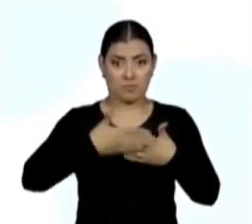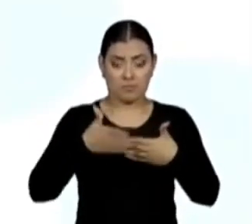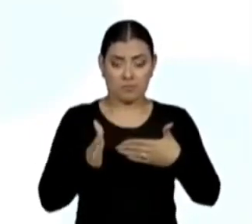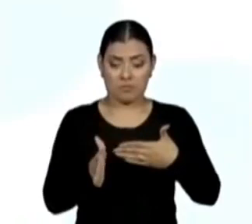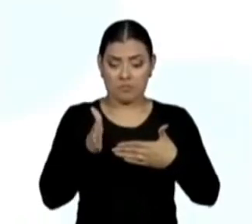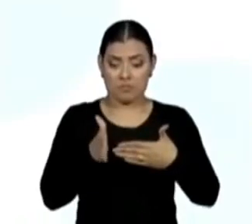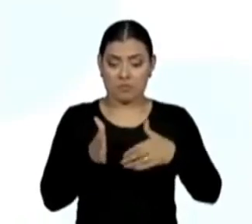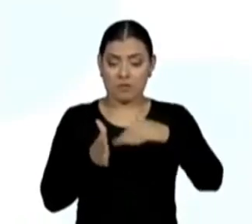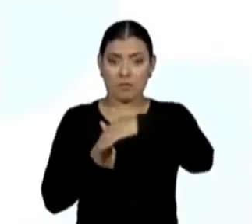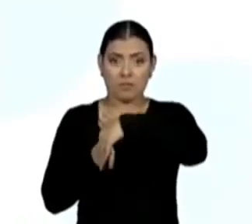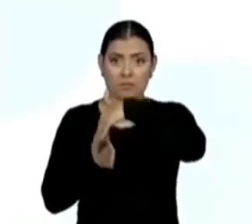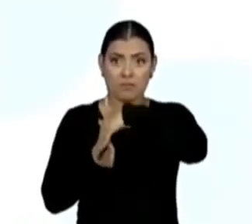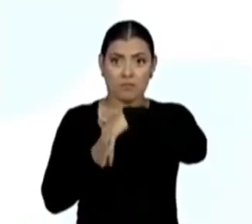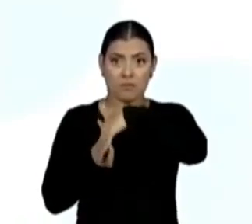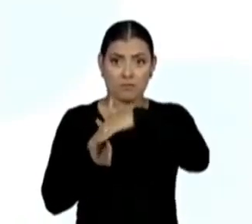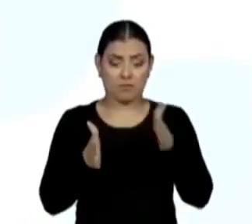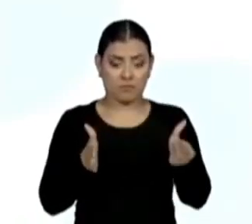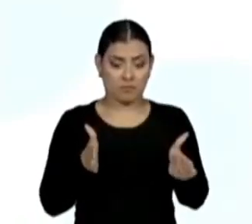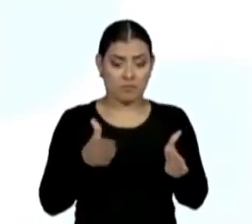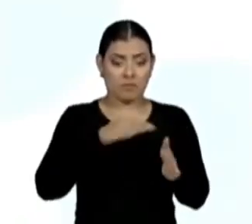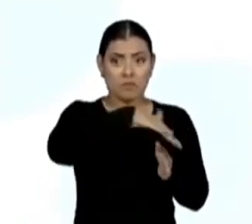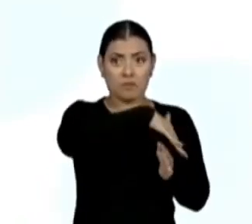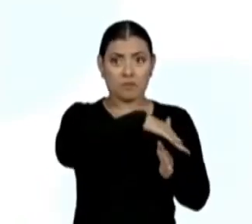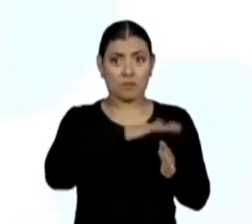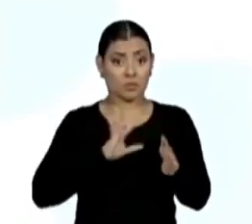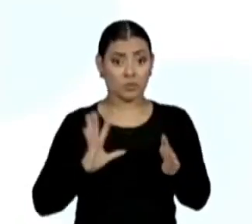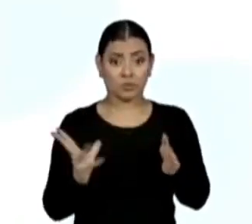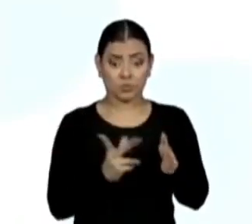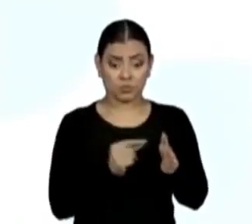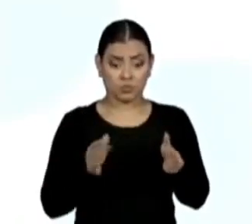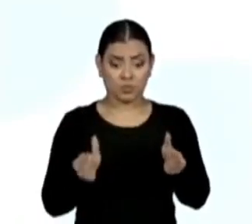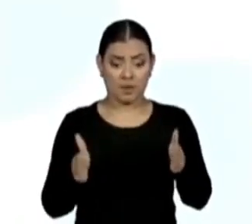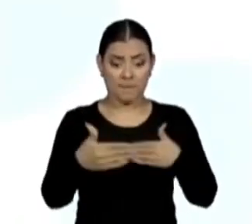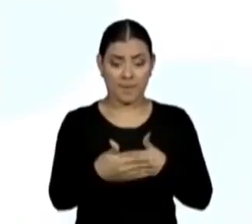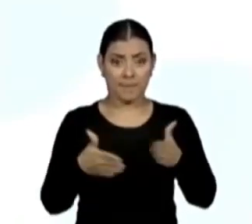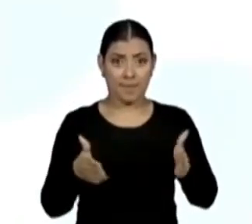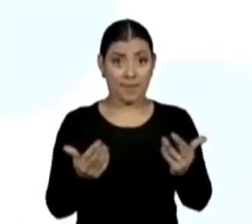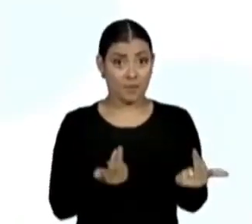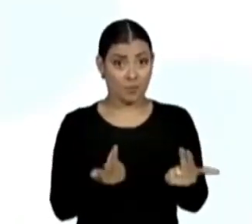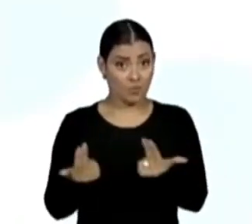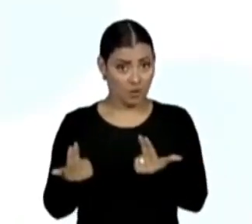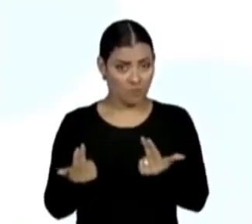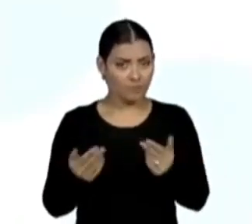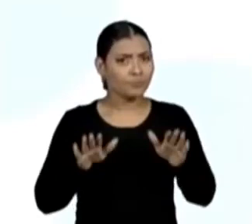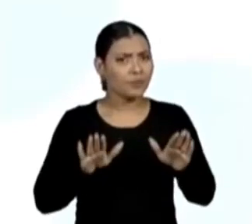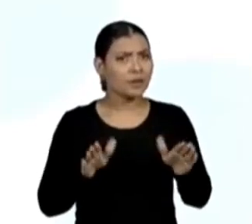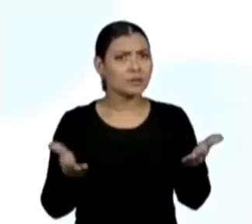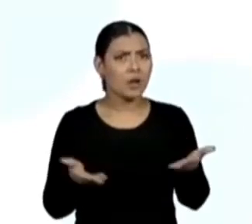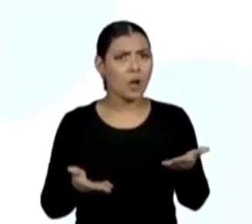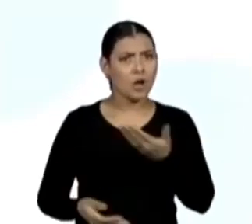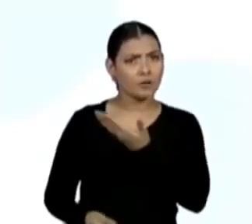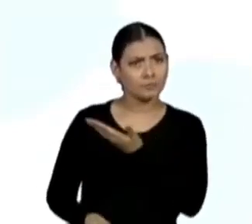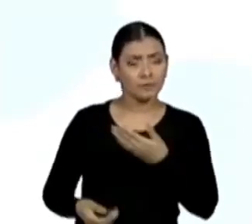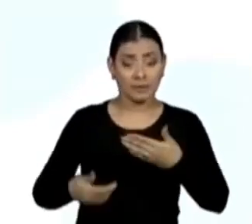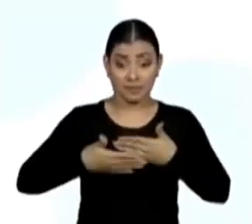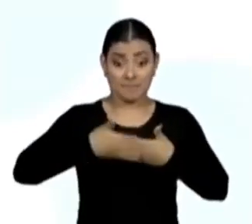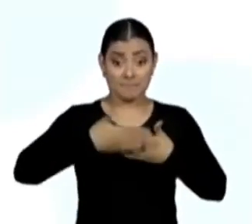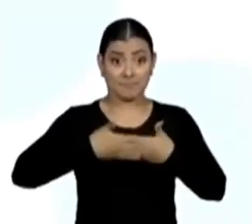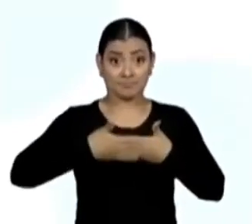Pronto, fiz. Aí, a primeira face da minha caixa desmontada. E agora, devo fazer a seguinte.